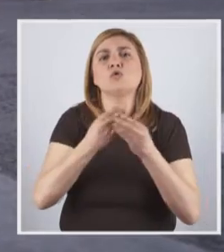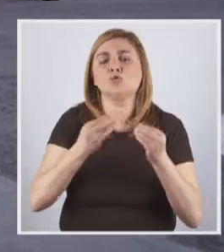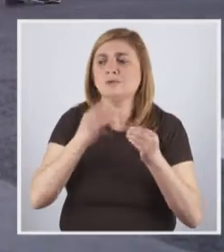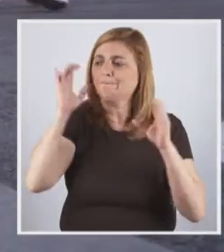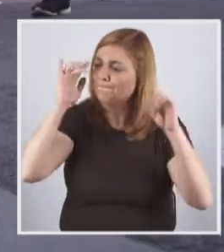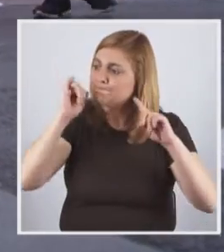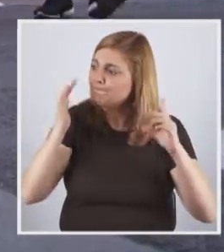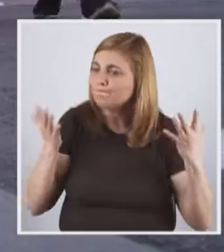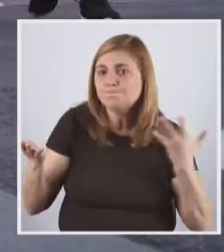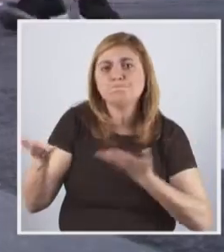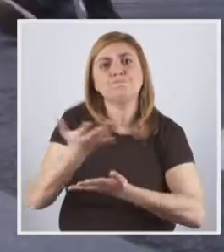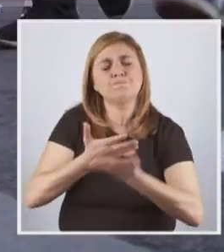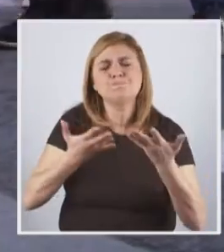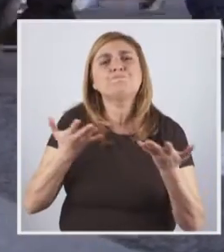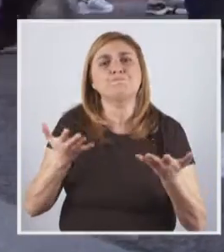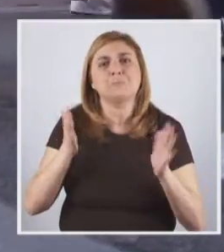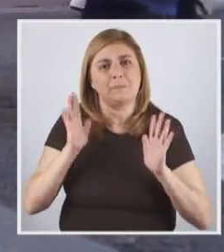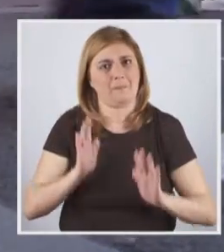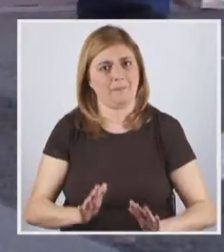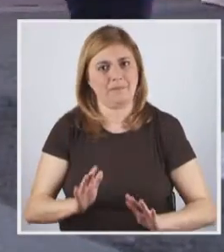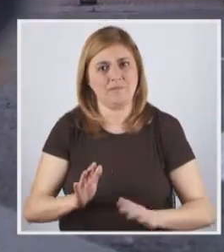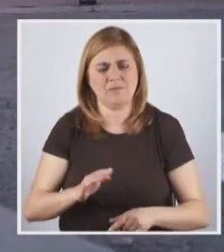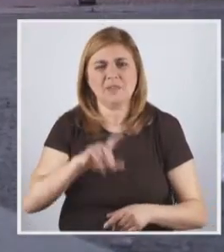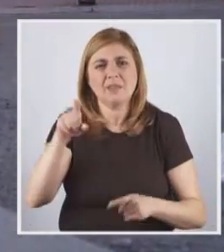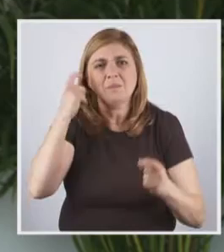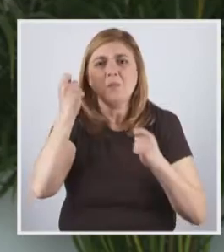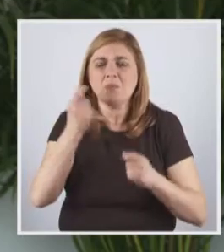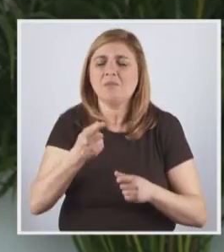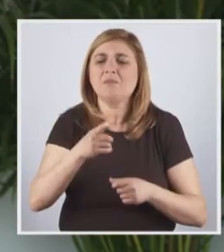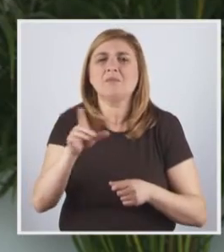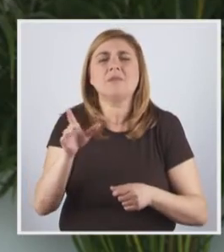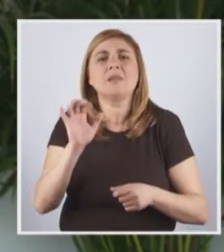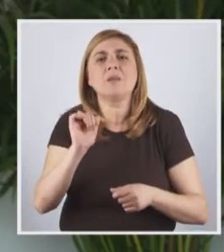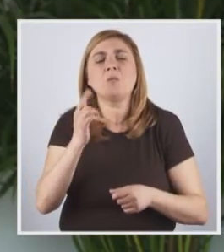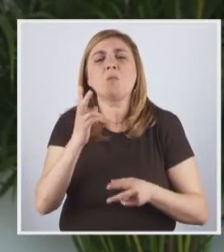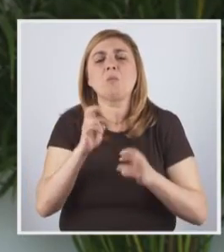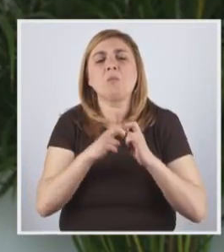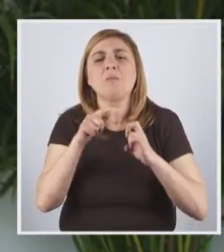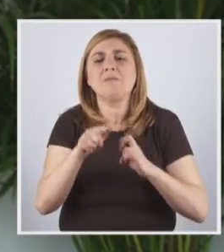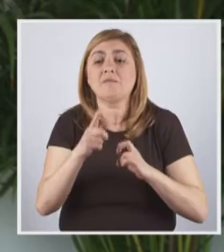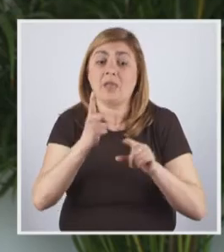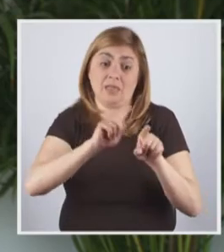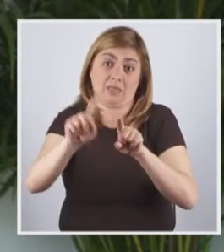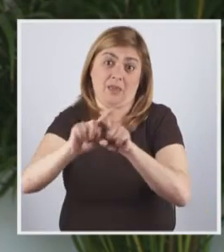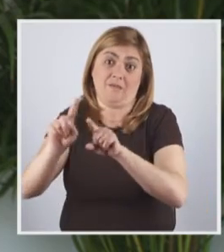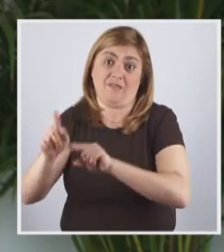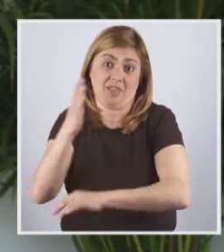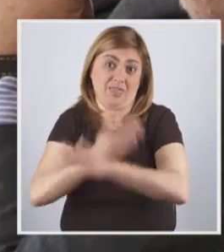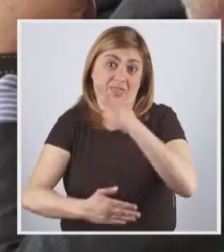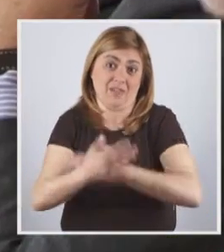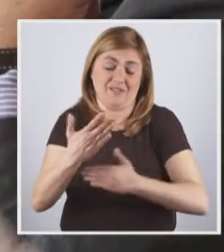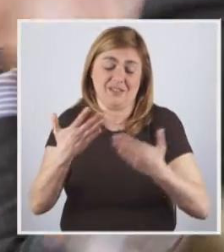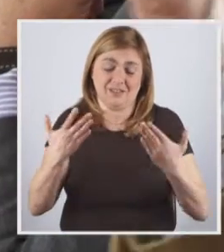consenso, que de alguma forma pensem um pouco o problema do ponto de vista das diferentes deficiências.